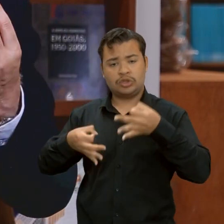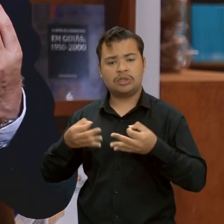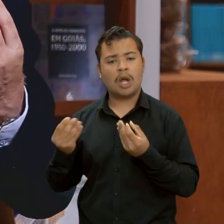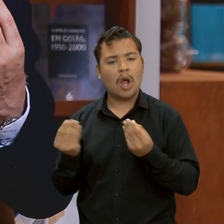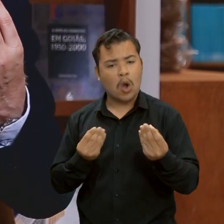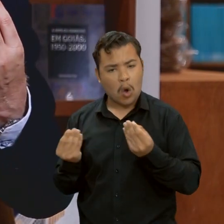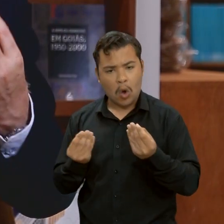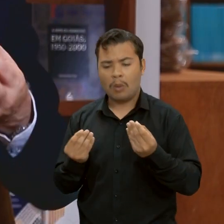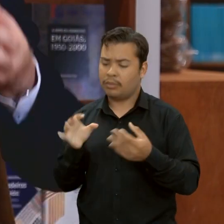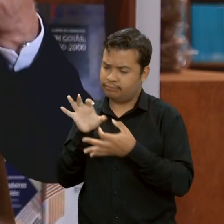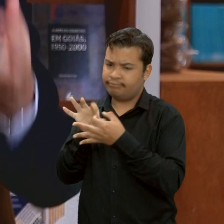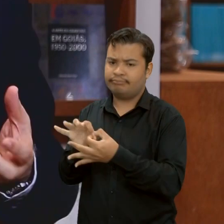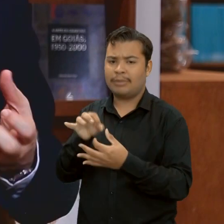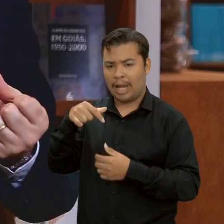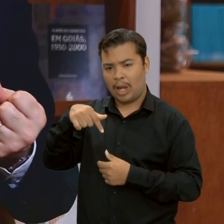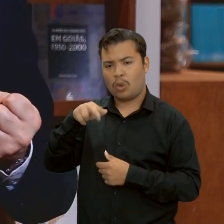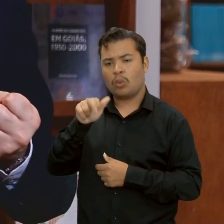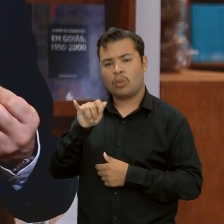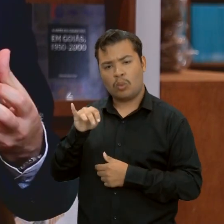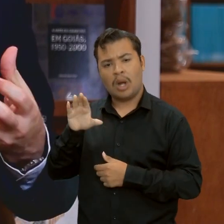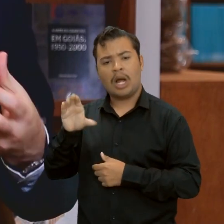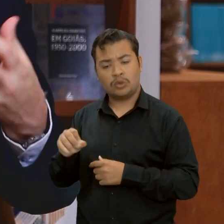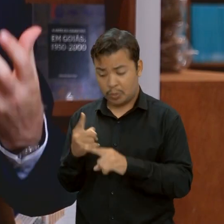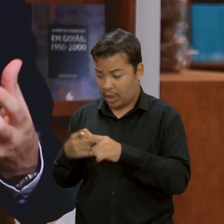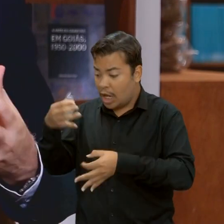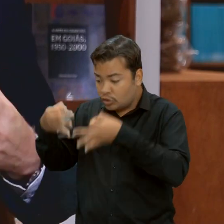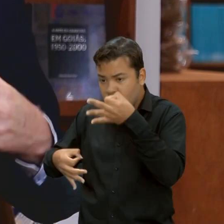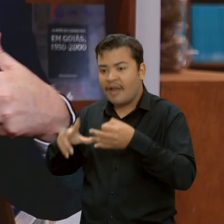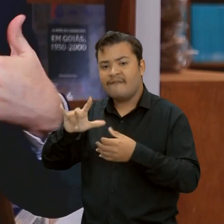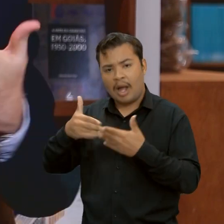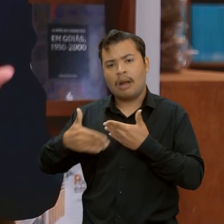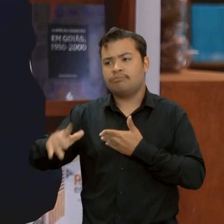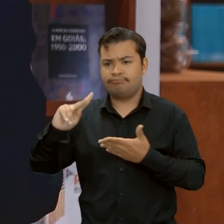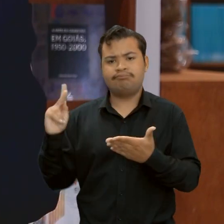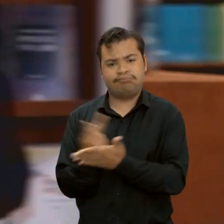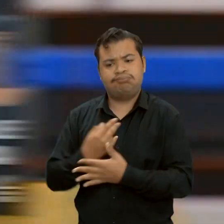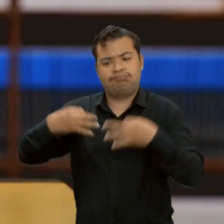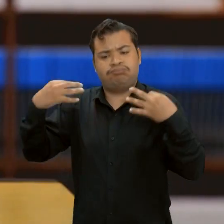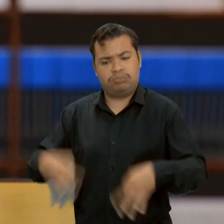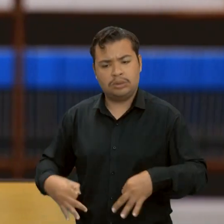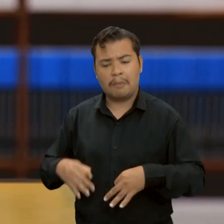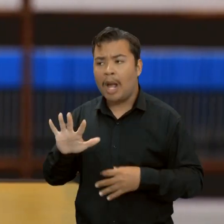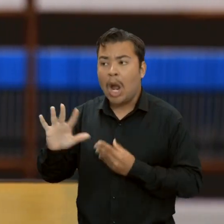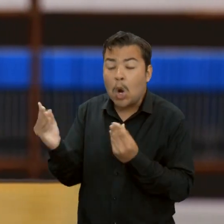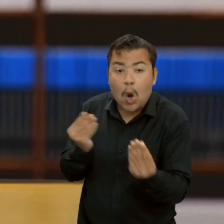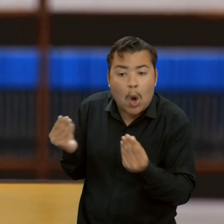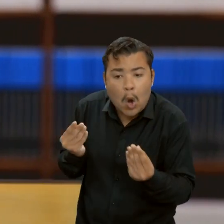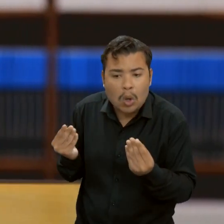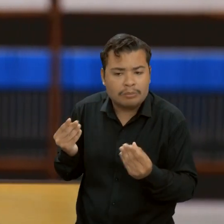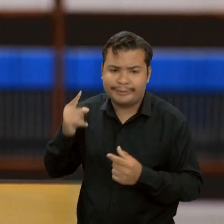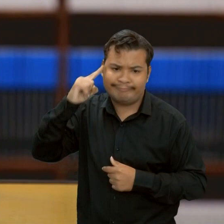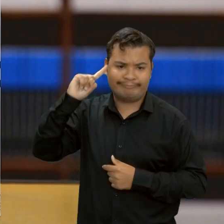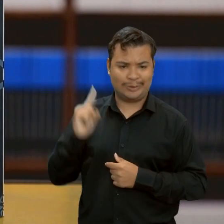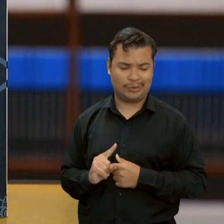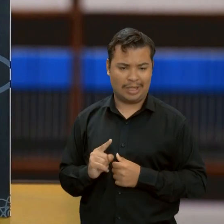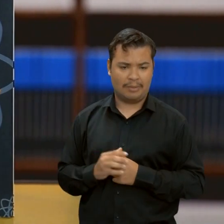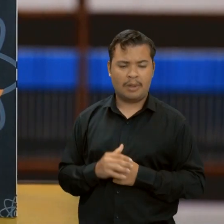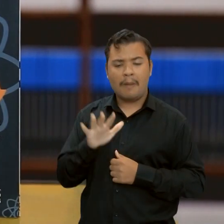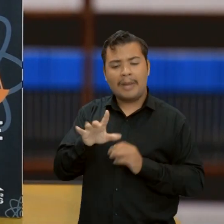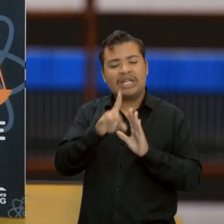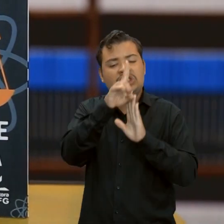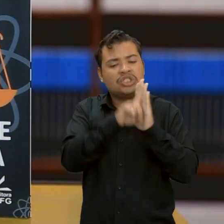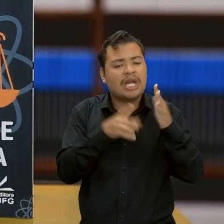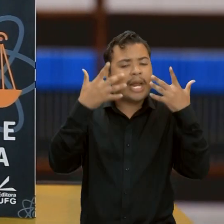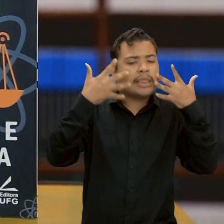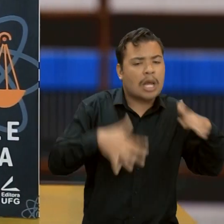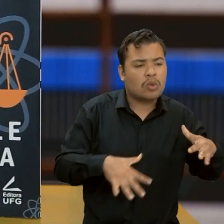ela é quântica. Porque ela vai acontecer, mas não se sabe de que maneira. E qual o objetivo do direito natural? Qual